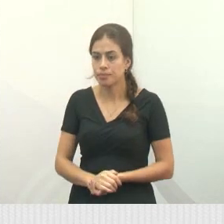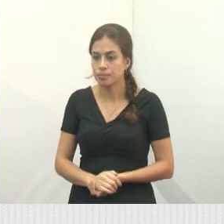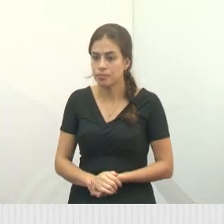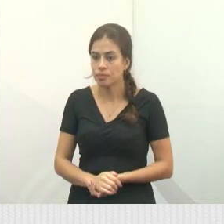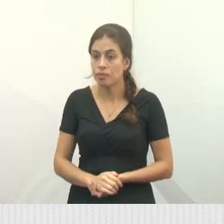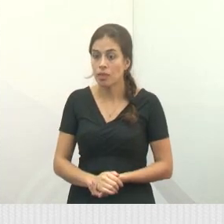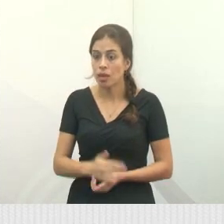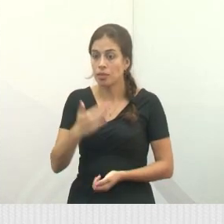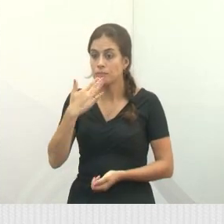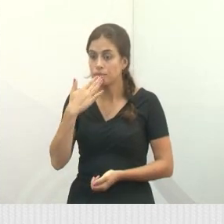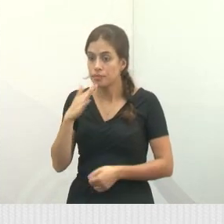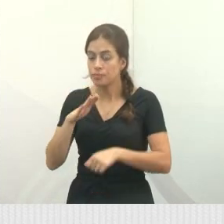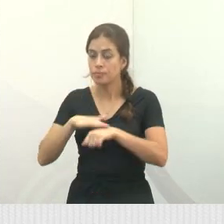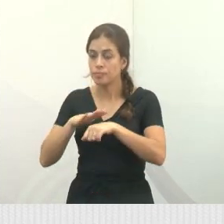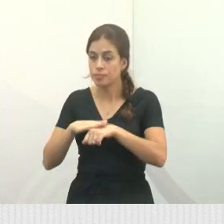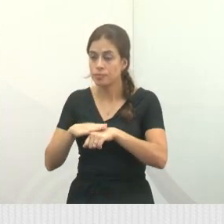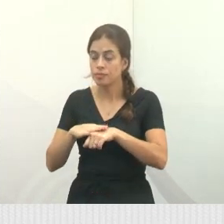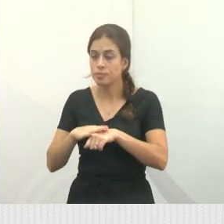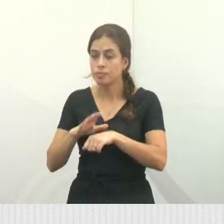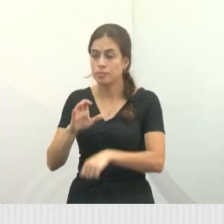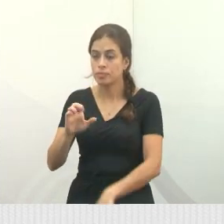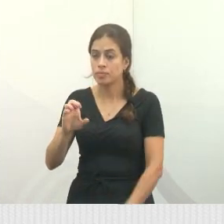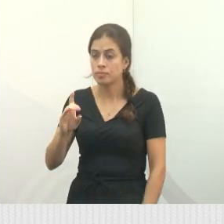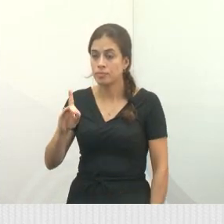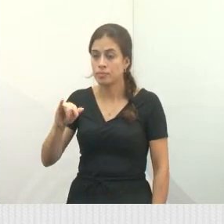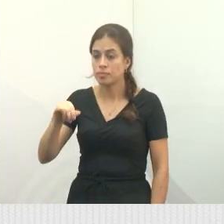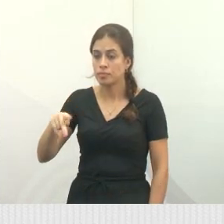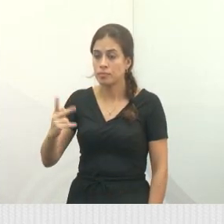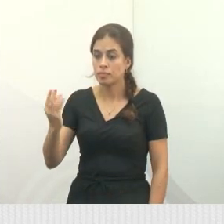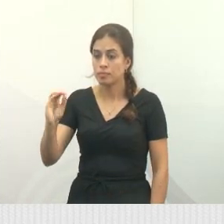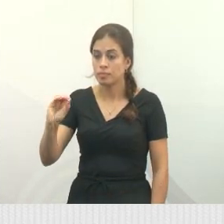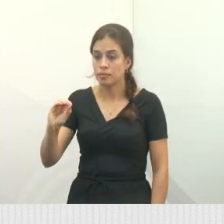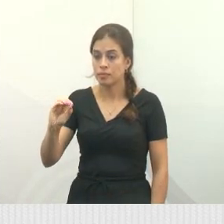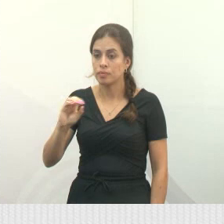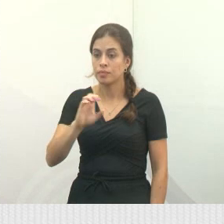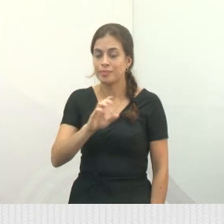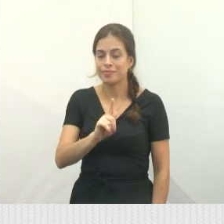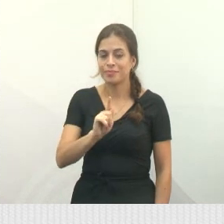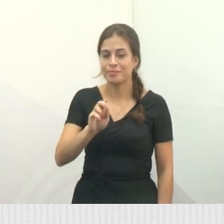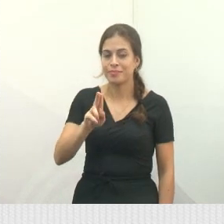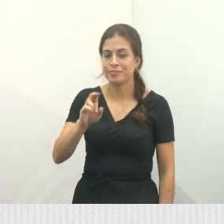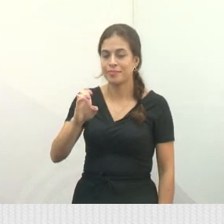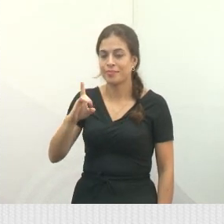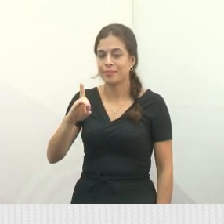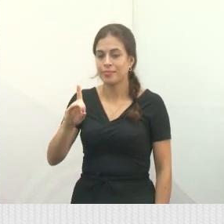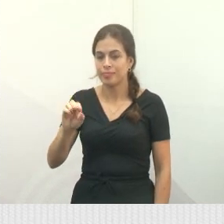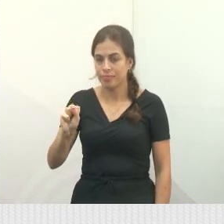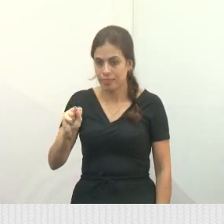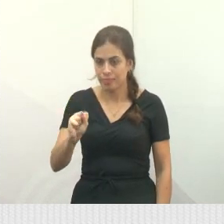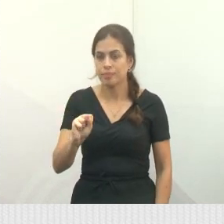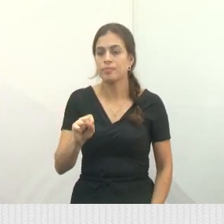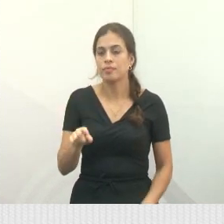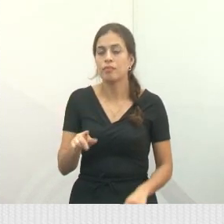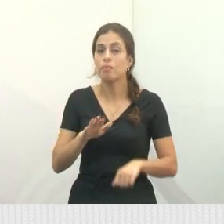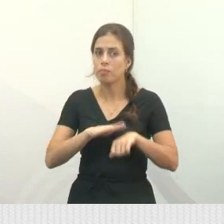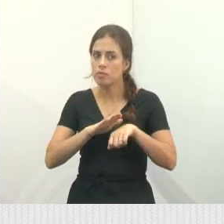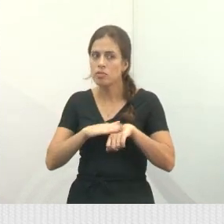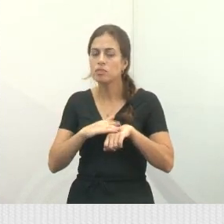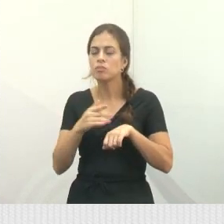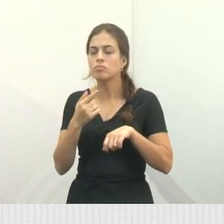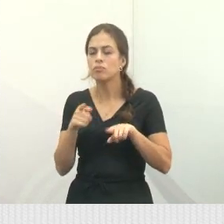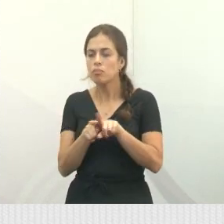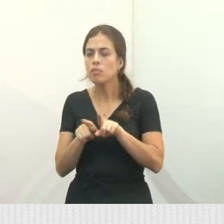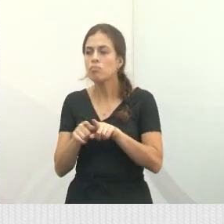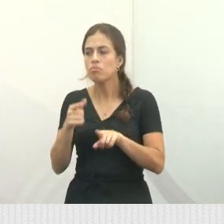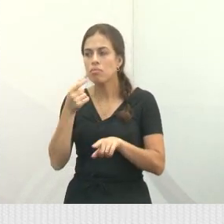que a gente está fazendo ali para o Edinho Guedes e além de fazer o pedido, a gente dá ideias também, pastor, porque não é só apontar o